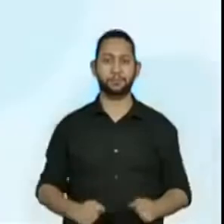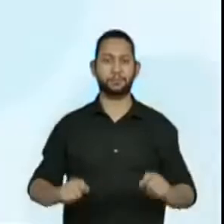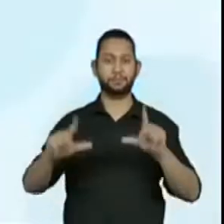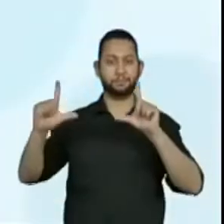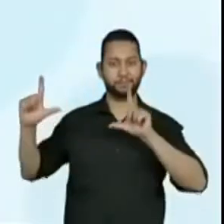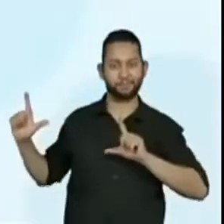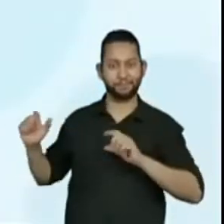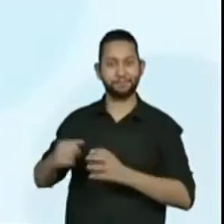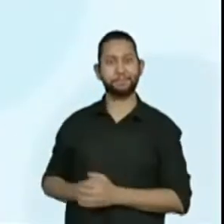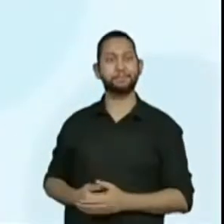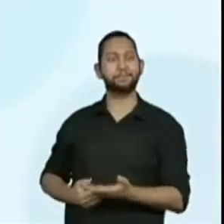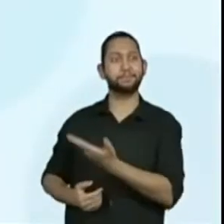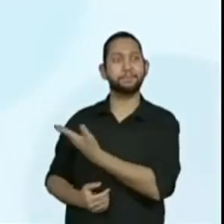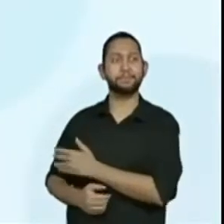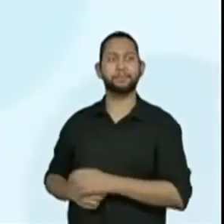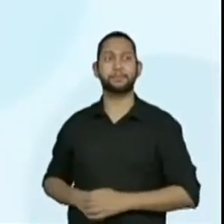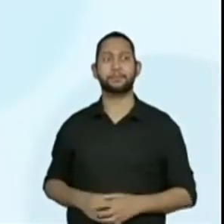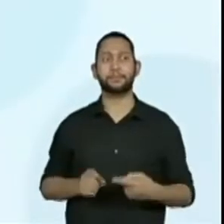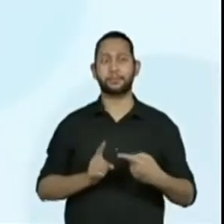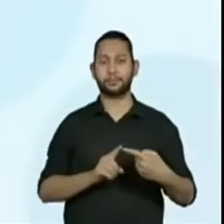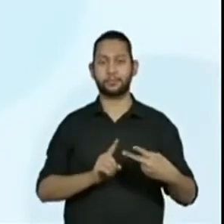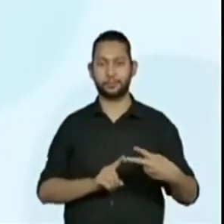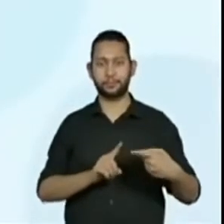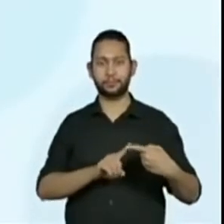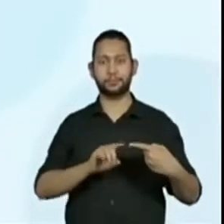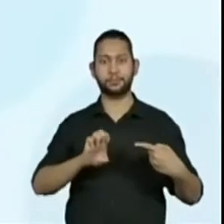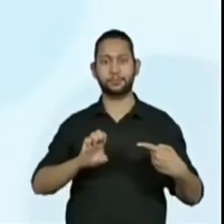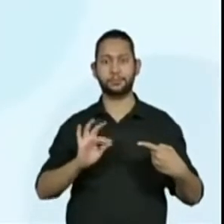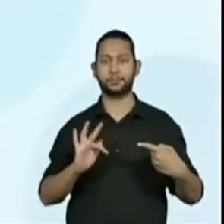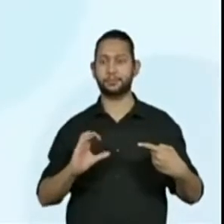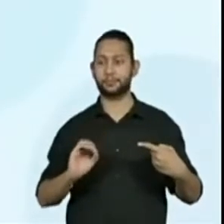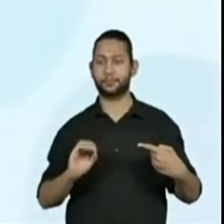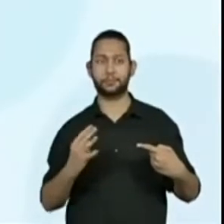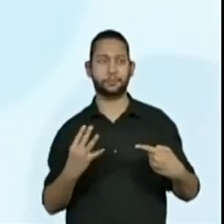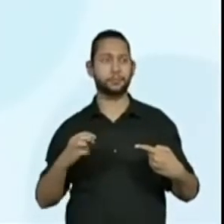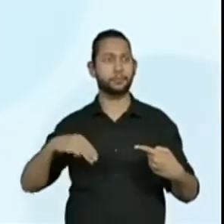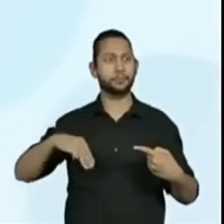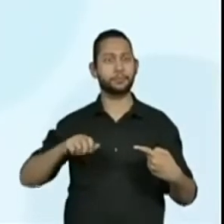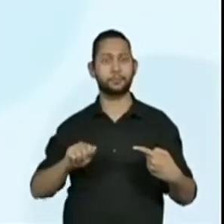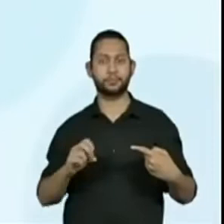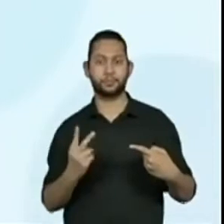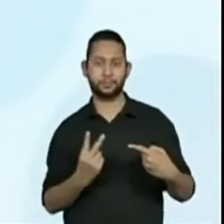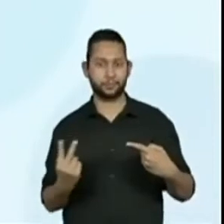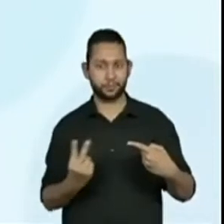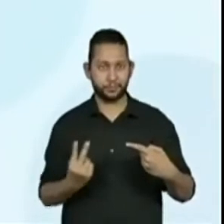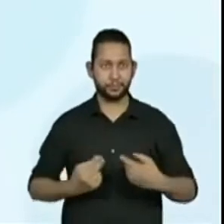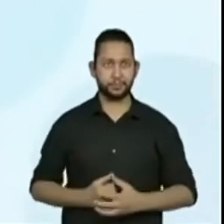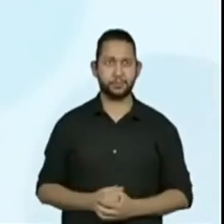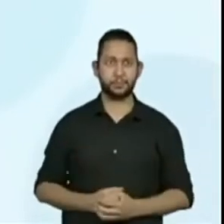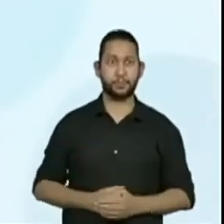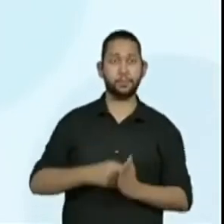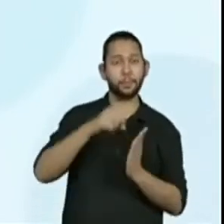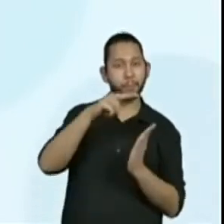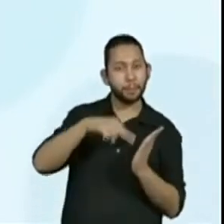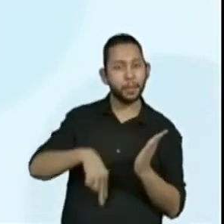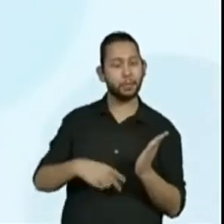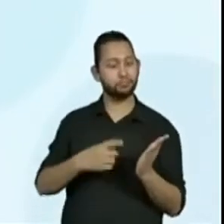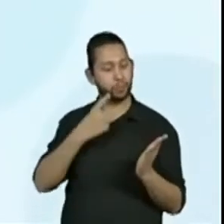A habilidade na telinha, EF04MA22, ler,